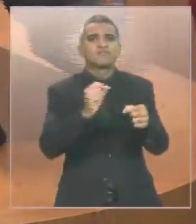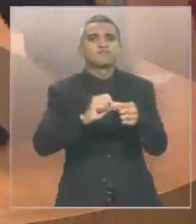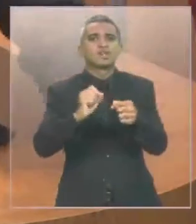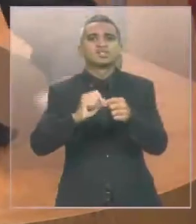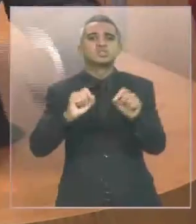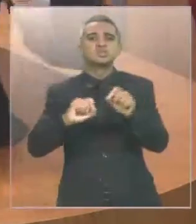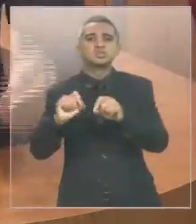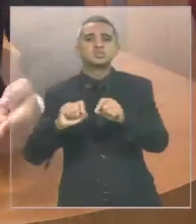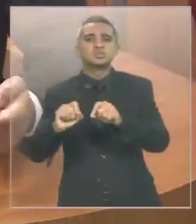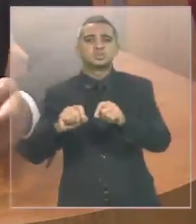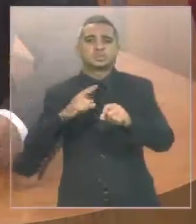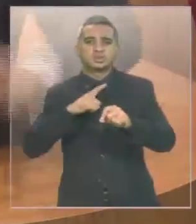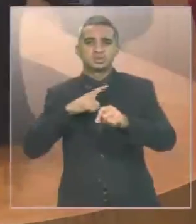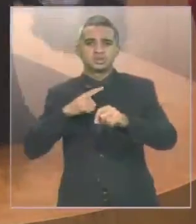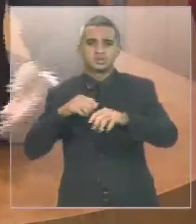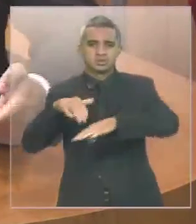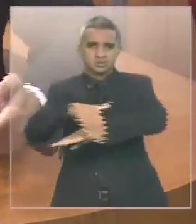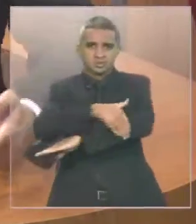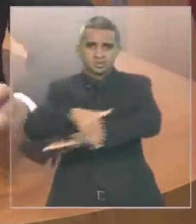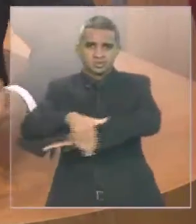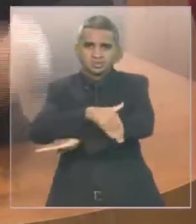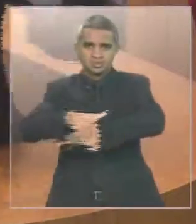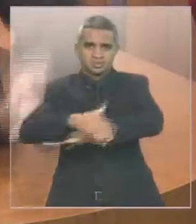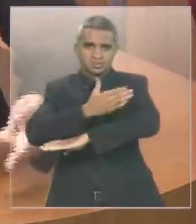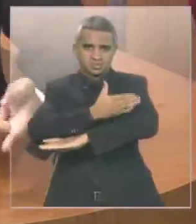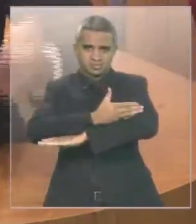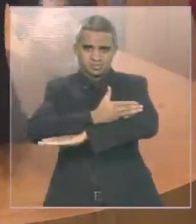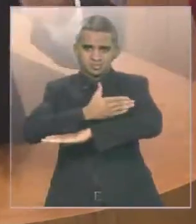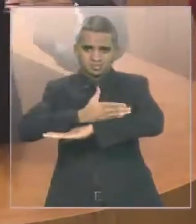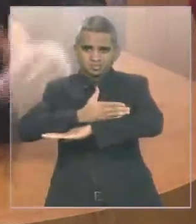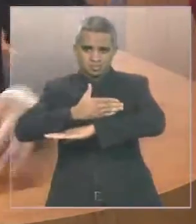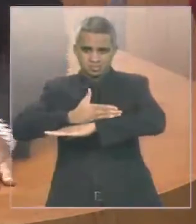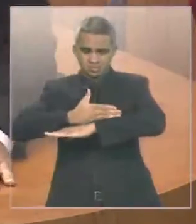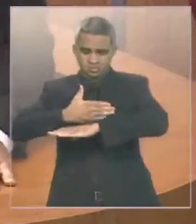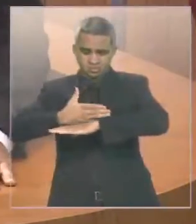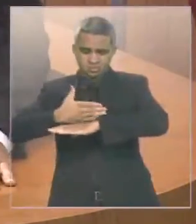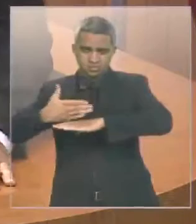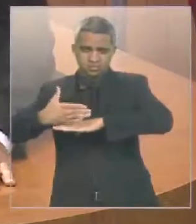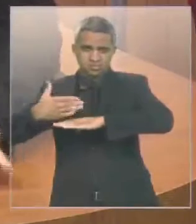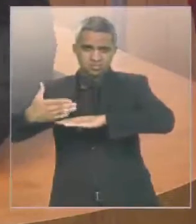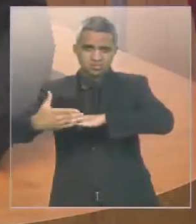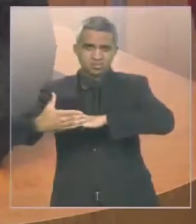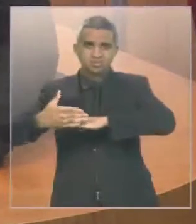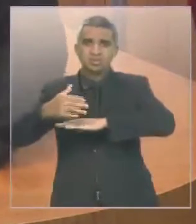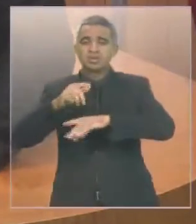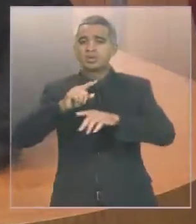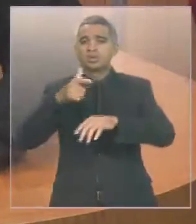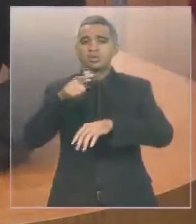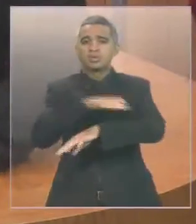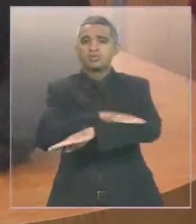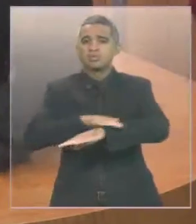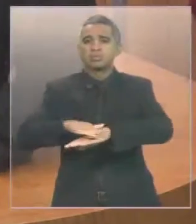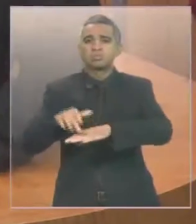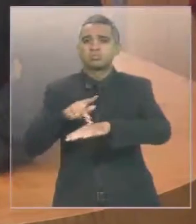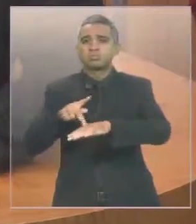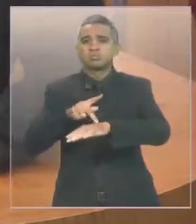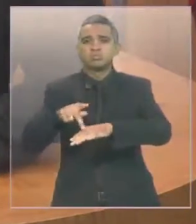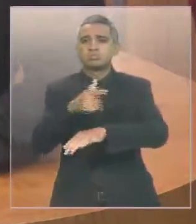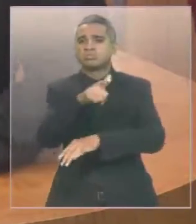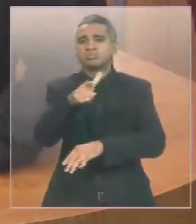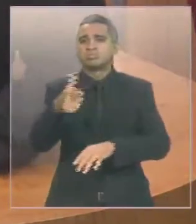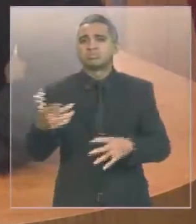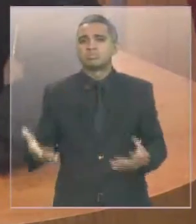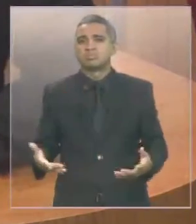meio fio sargento na cidade porque nem asfalto nem calçamento da cidade tem. A empresa de iluminação pública já